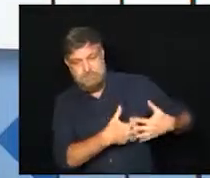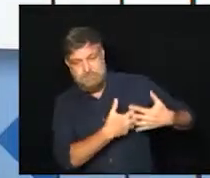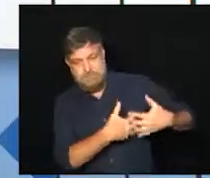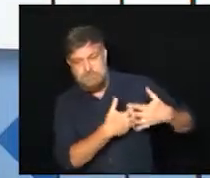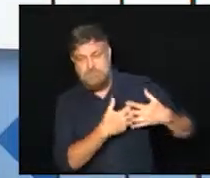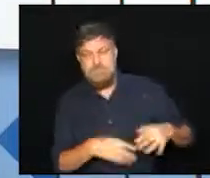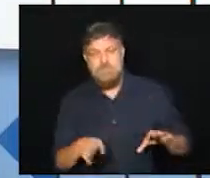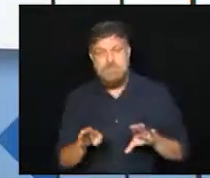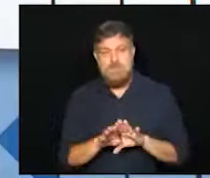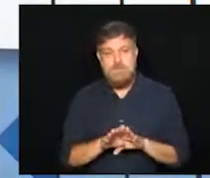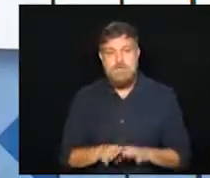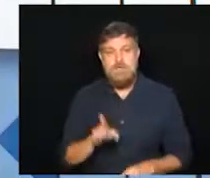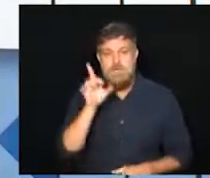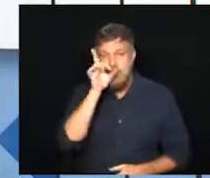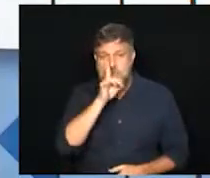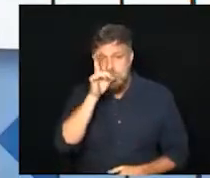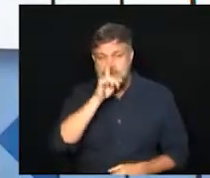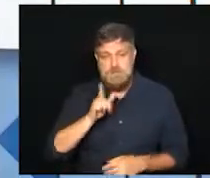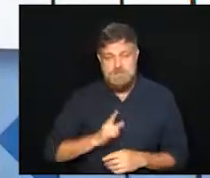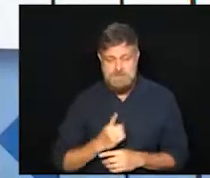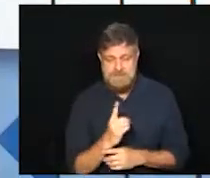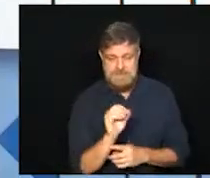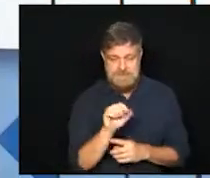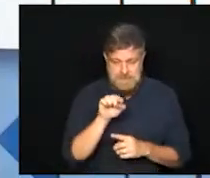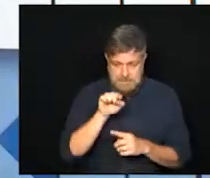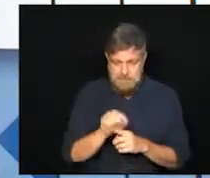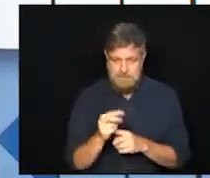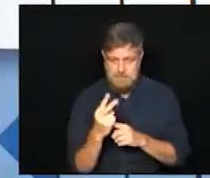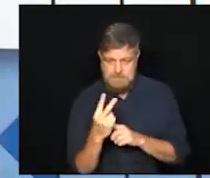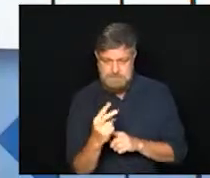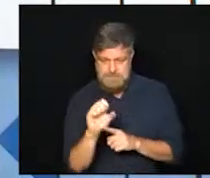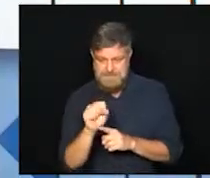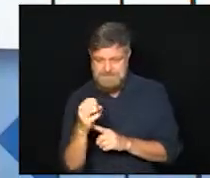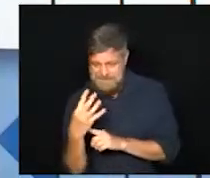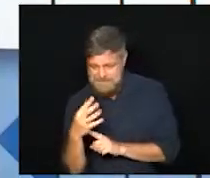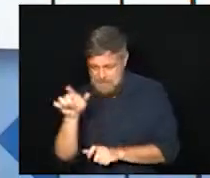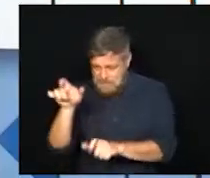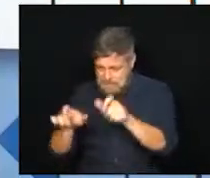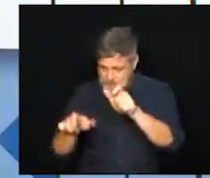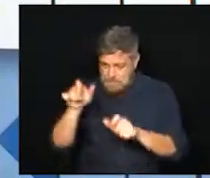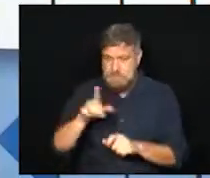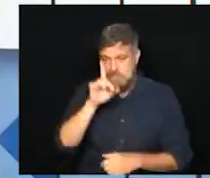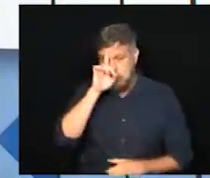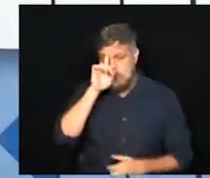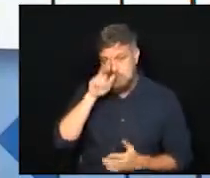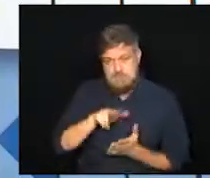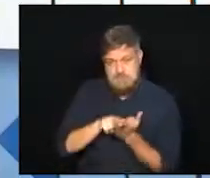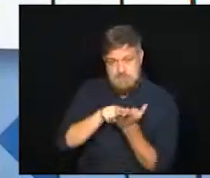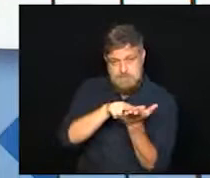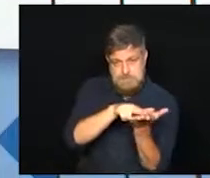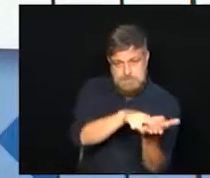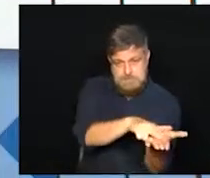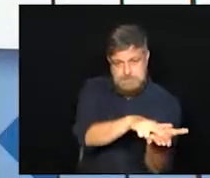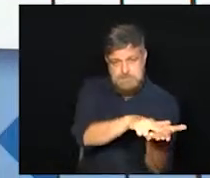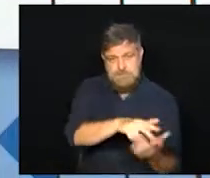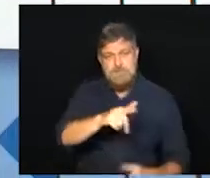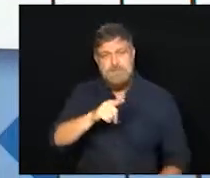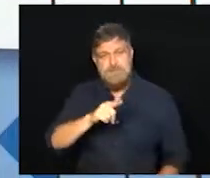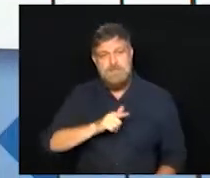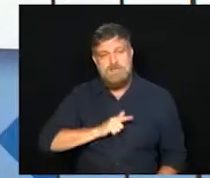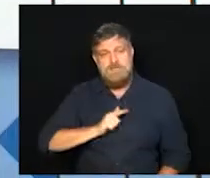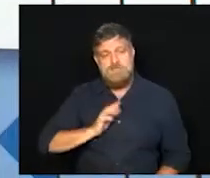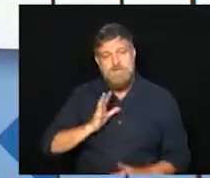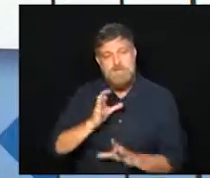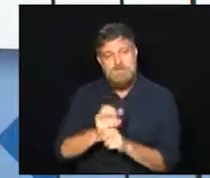neste domingo 10 mil 284 pessoas hospitalizadas devido à doença e desse total